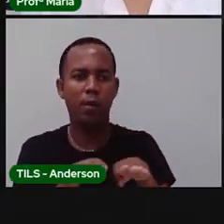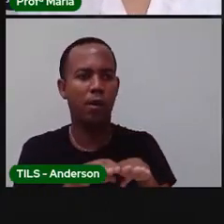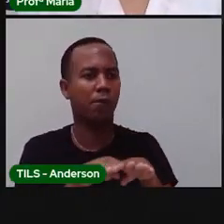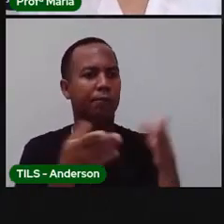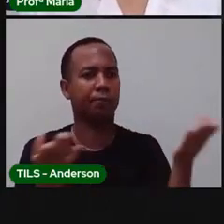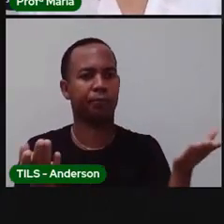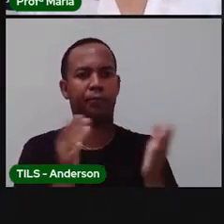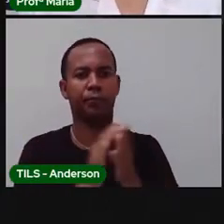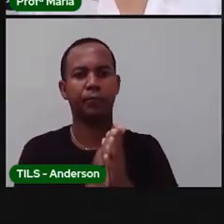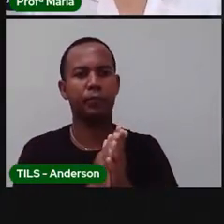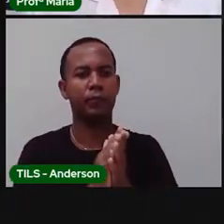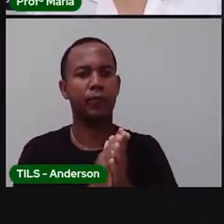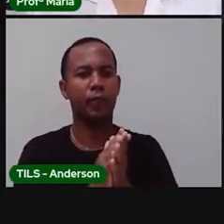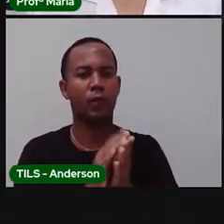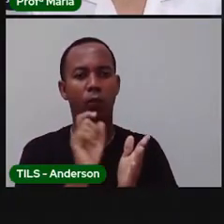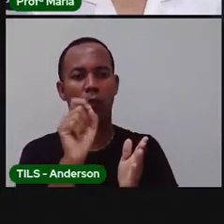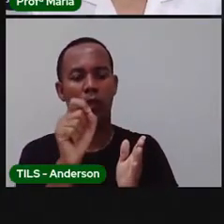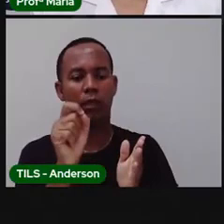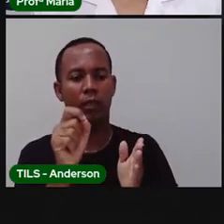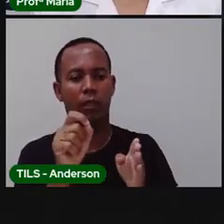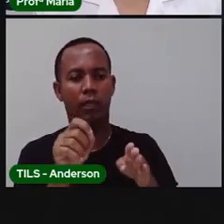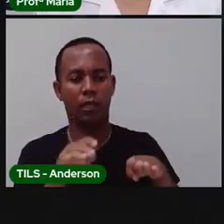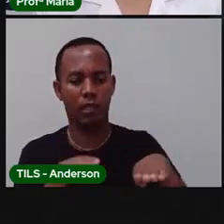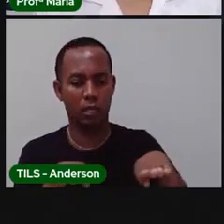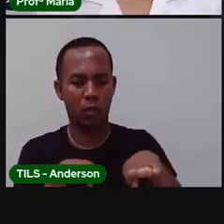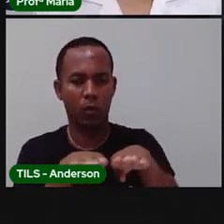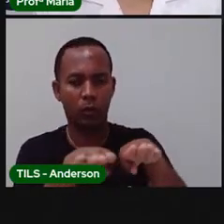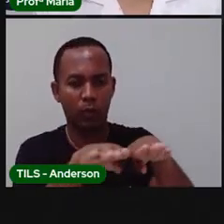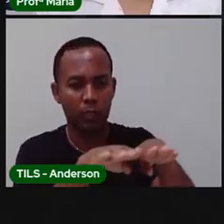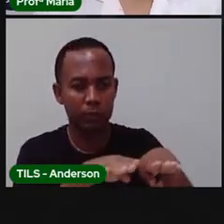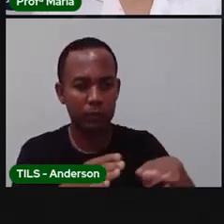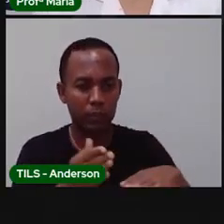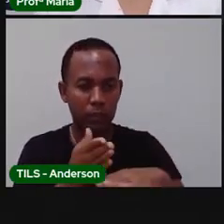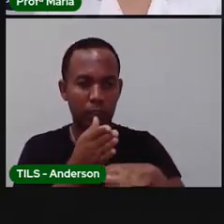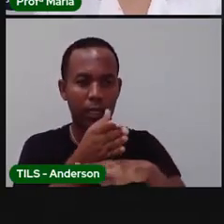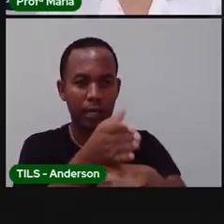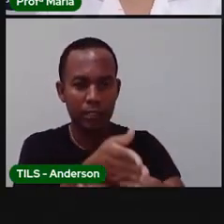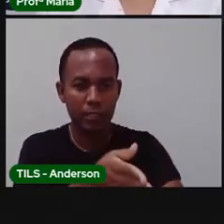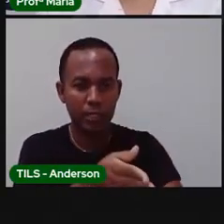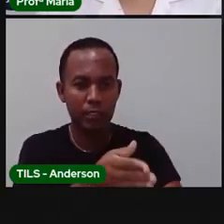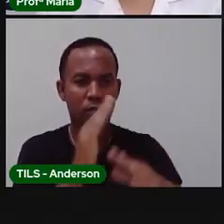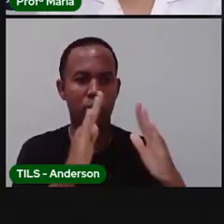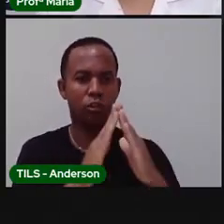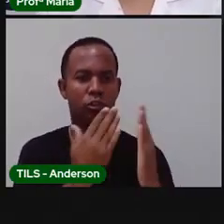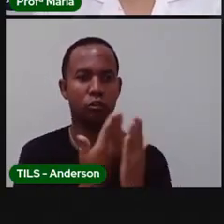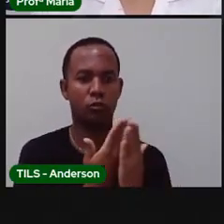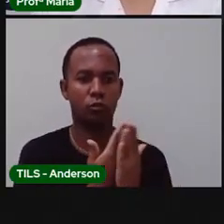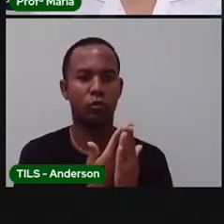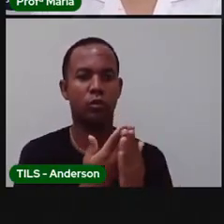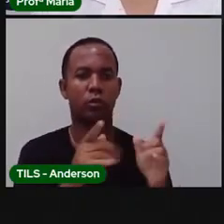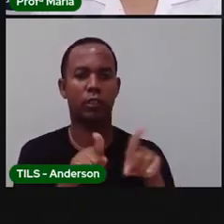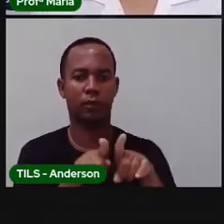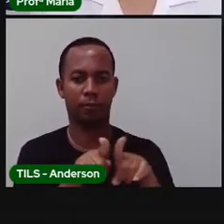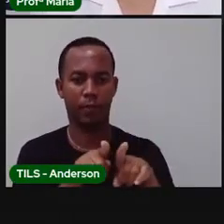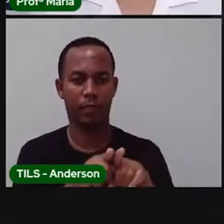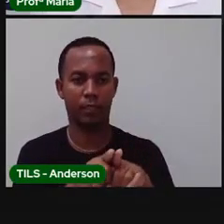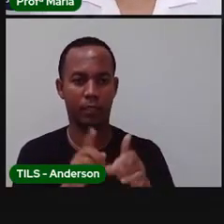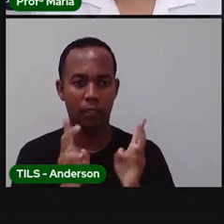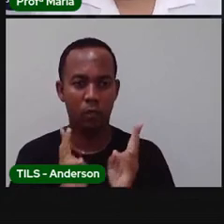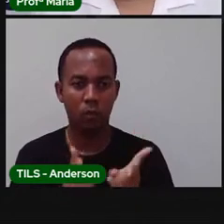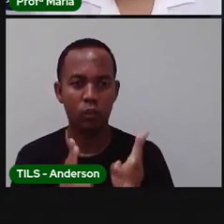E essa igualdade de condições para o acesso e permanência. Porque não é só ir na escola, é continuar